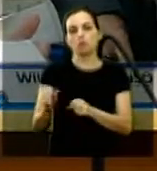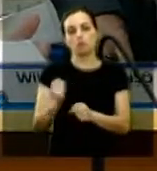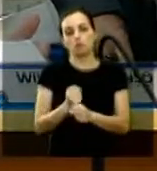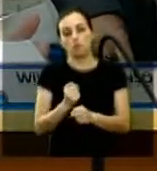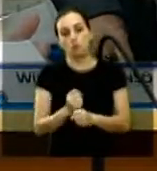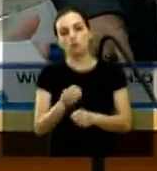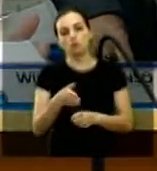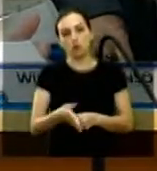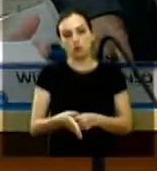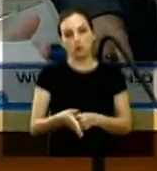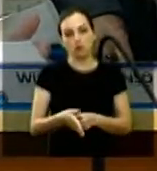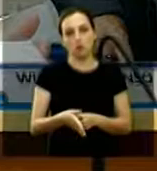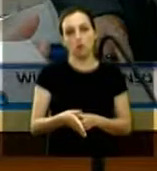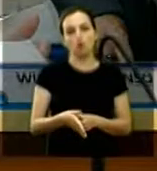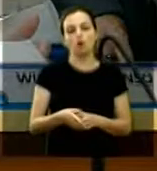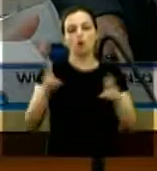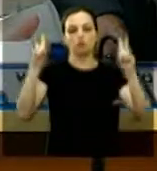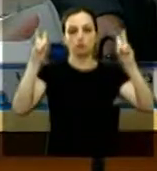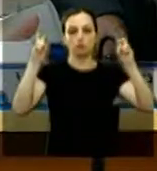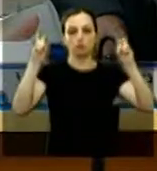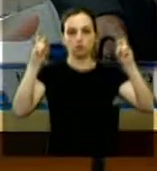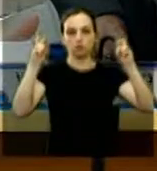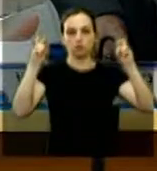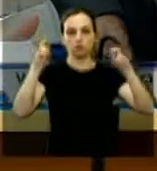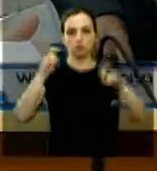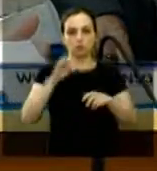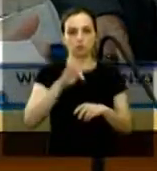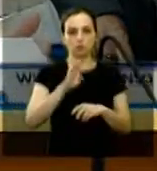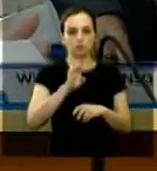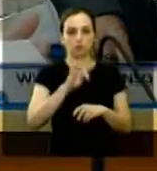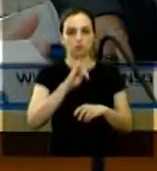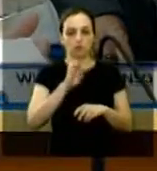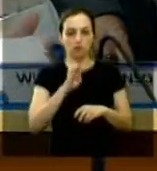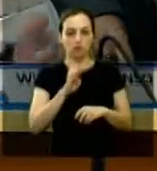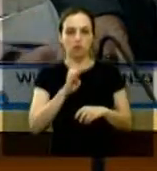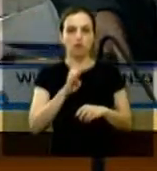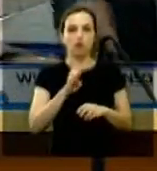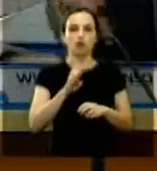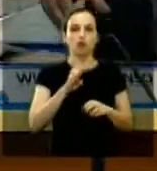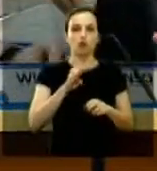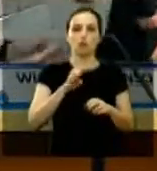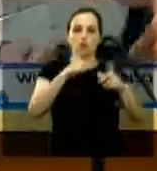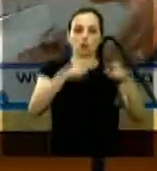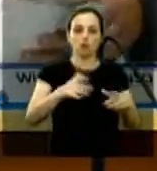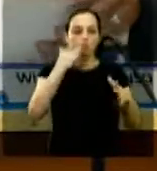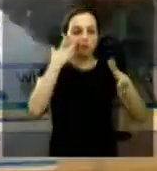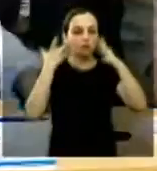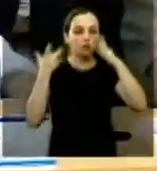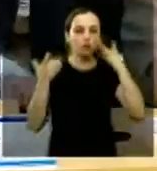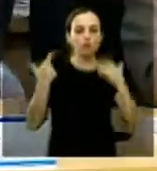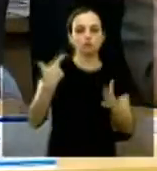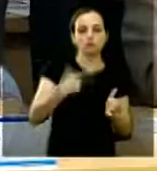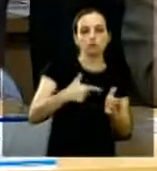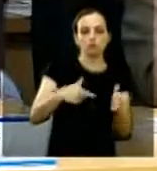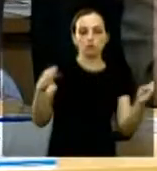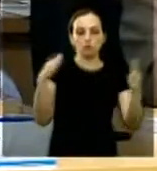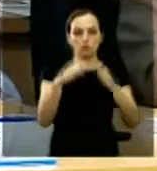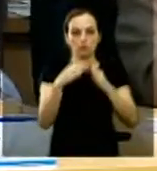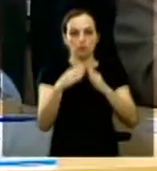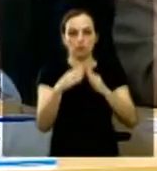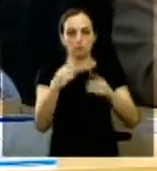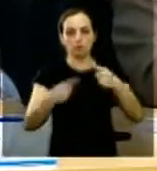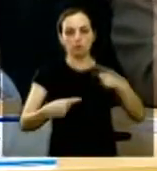em sua página você faz a história intitulada TT ou teatro municipal é a minha segunda casa em discussão